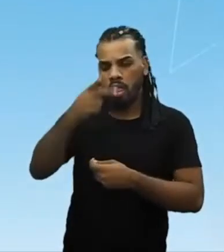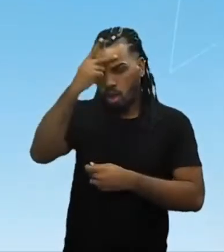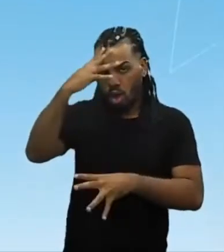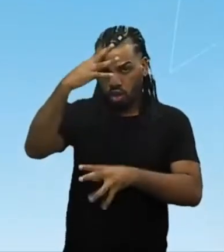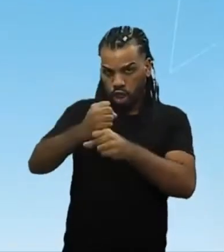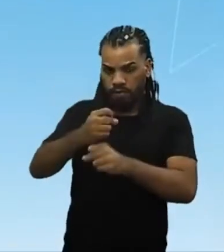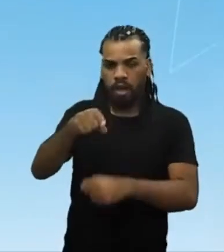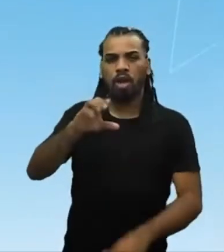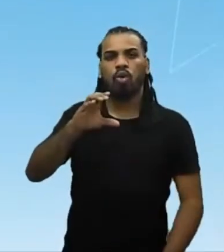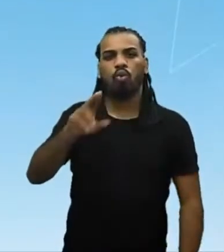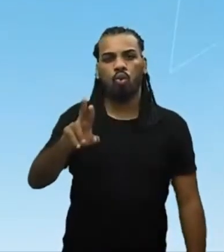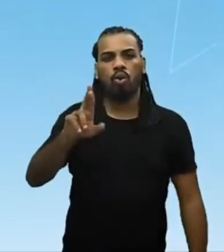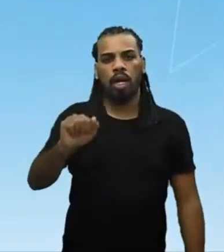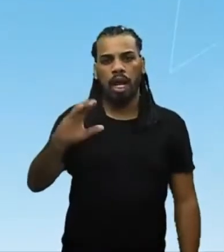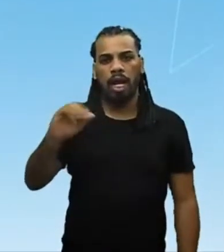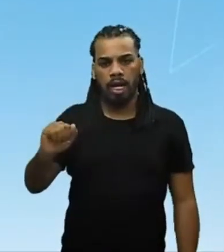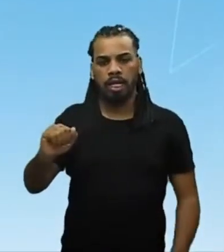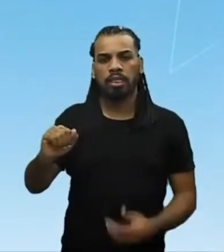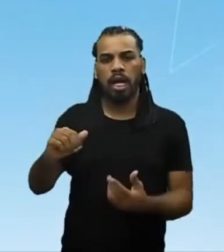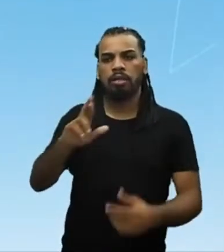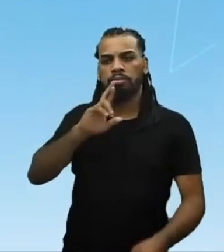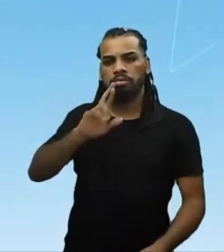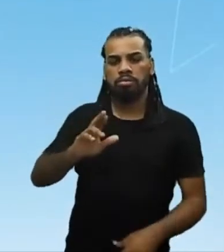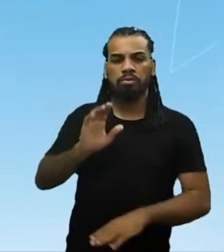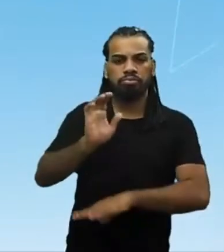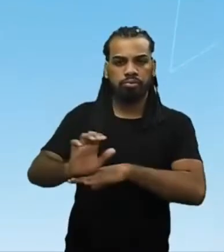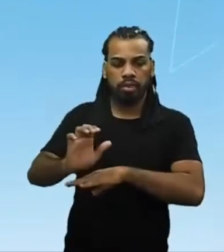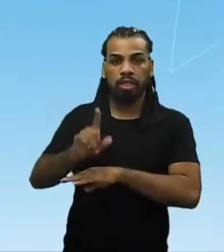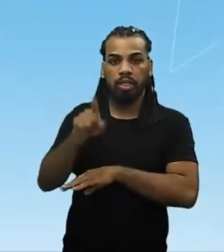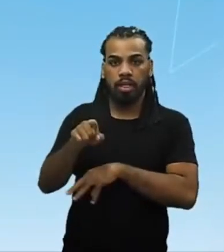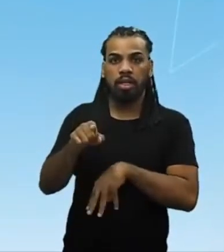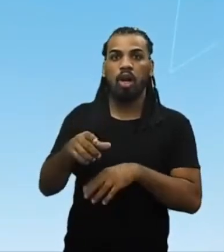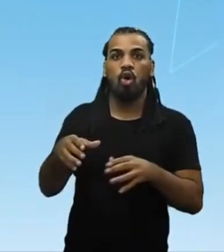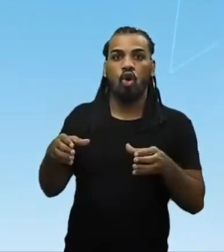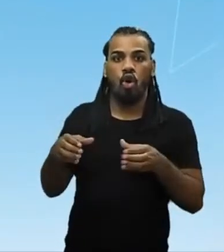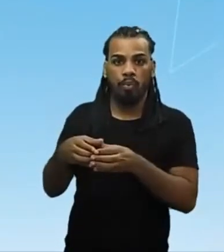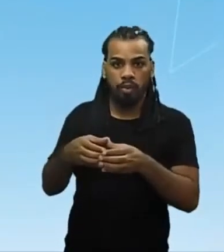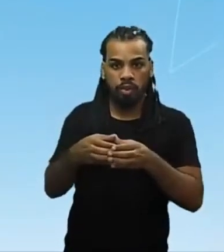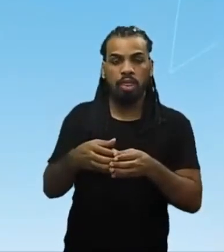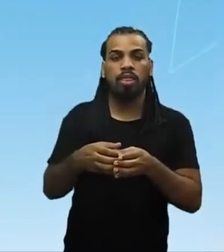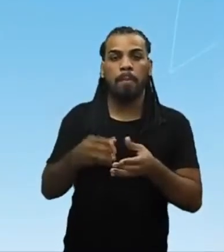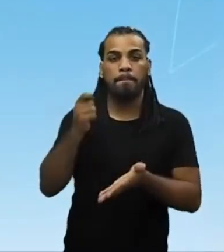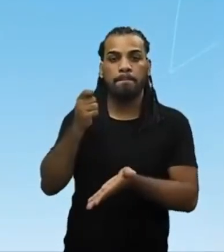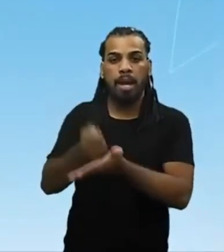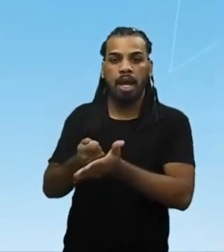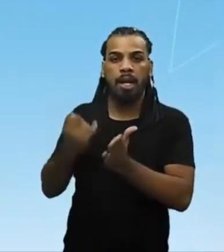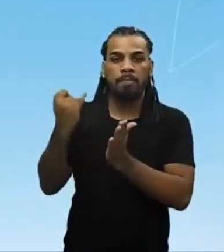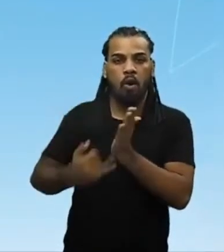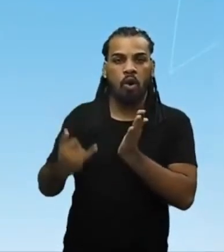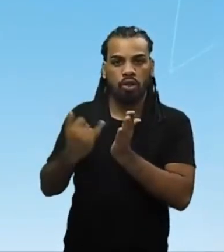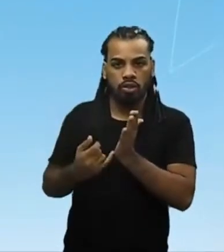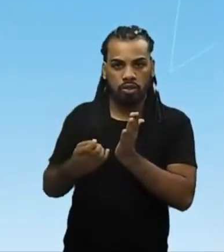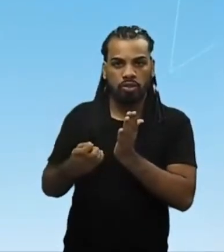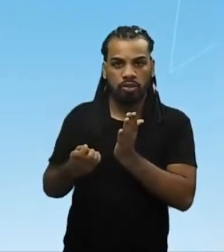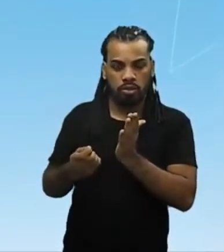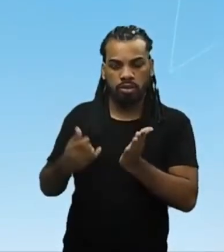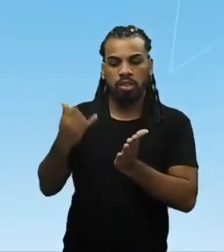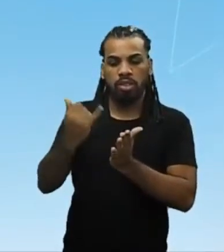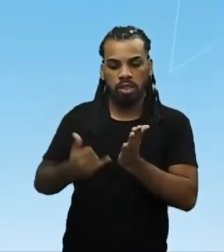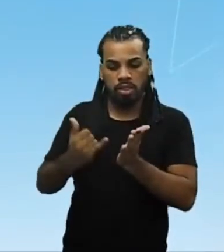respondia ao Estado. Esses Ailus, essas comunidades pagavam impostos através da